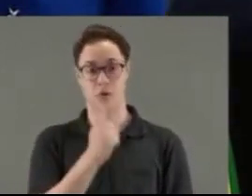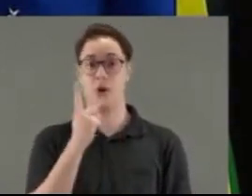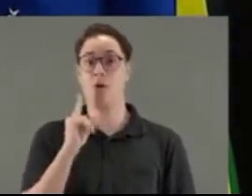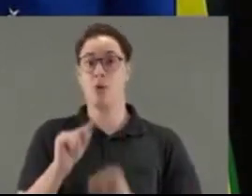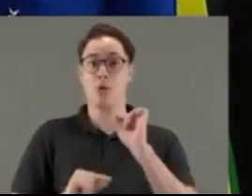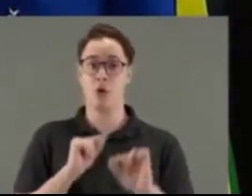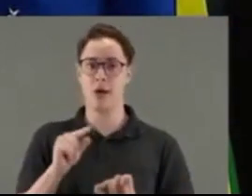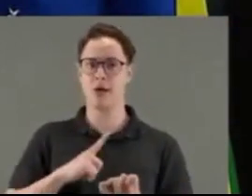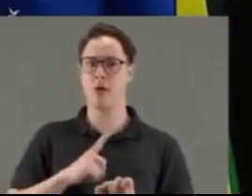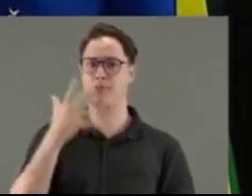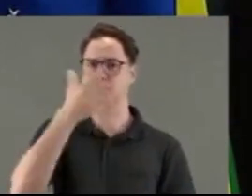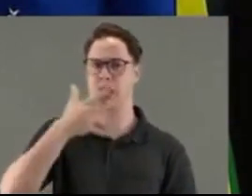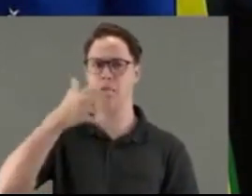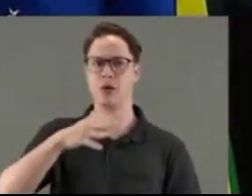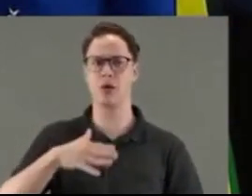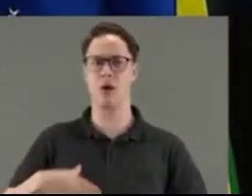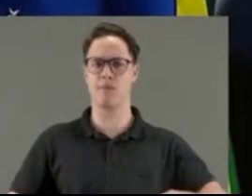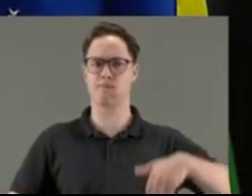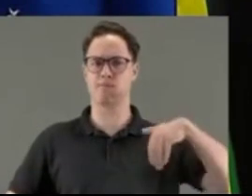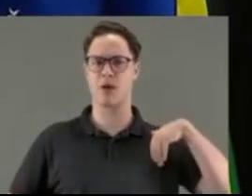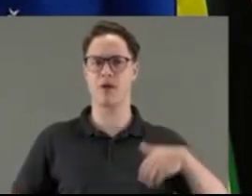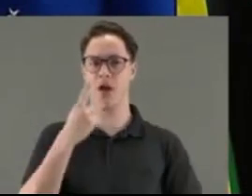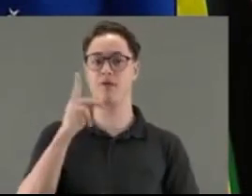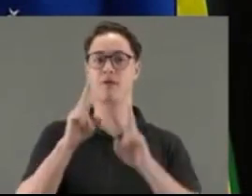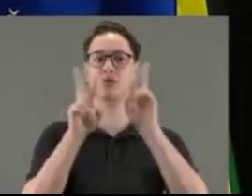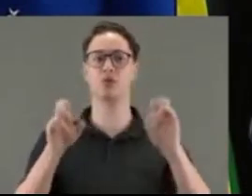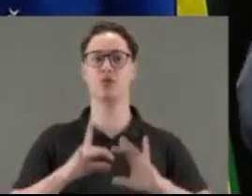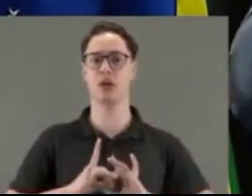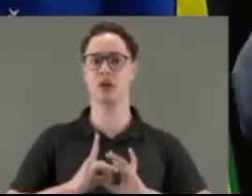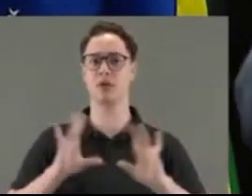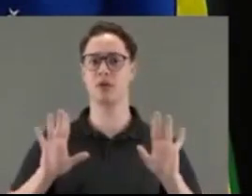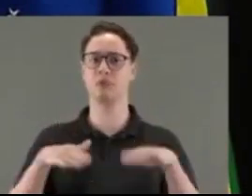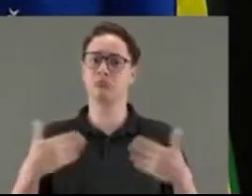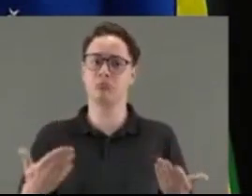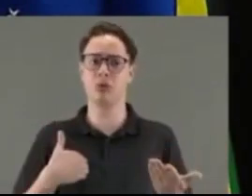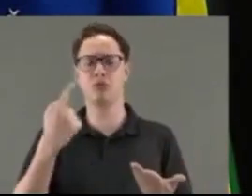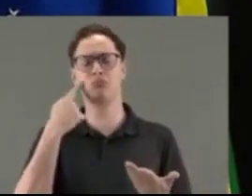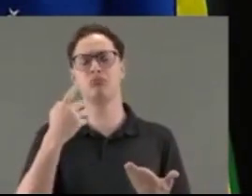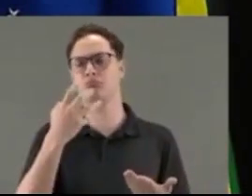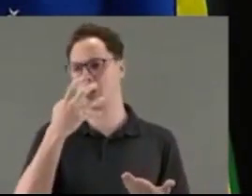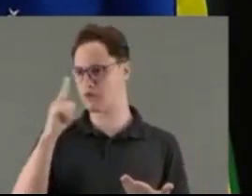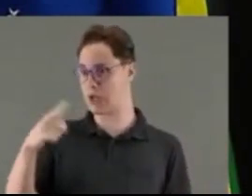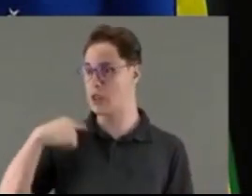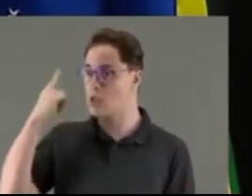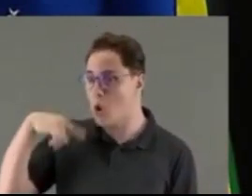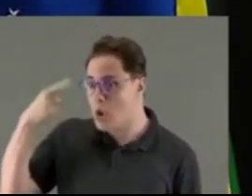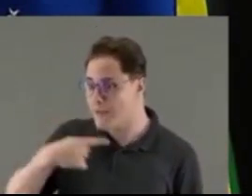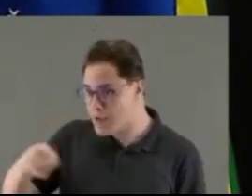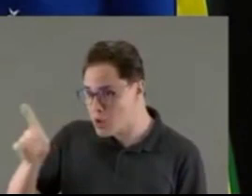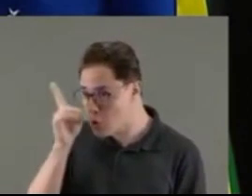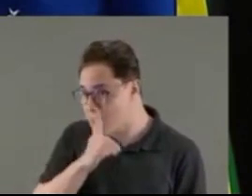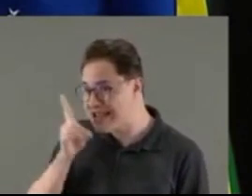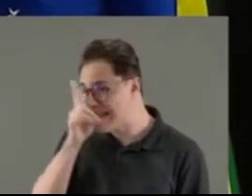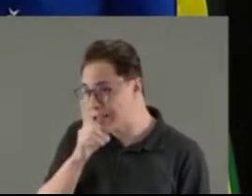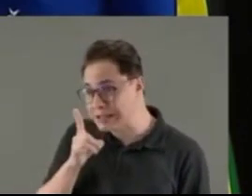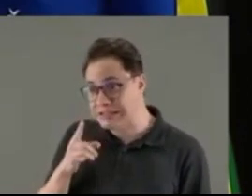ela deve ter sido um discurso dentro de posse, né? Falando sobre questão de liberdade. Então, assim, eu ouvi algumas pessoas falando, Cleitinho, é doido, você vai lá domingo, você